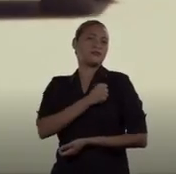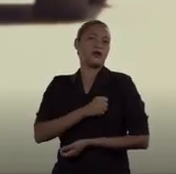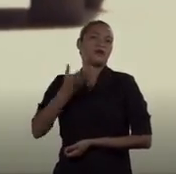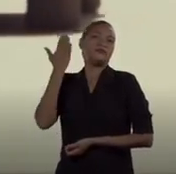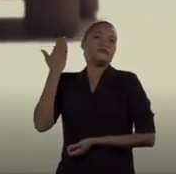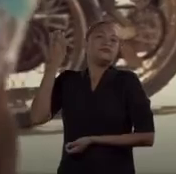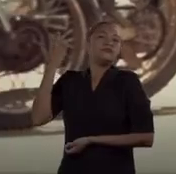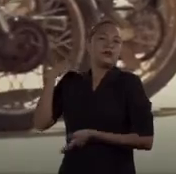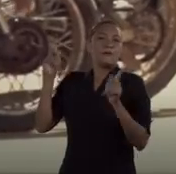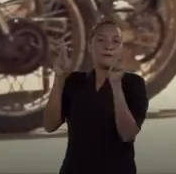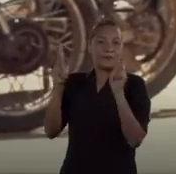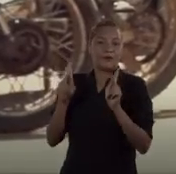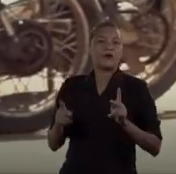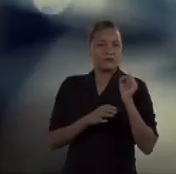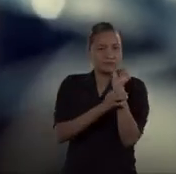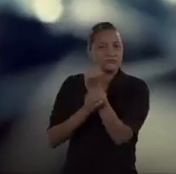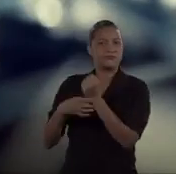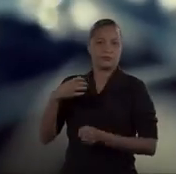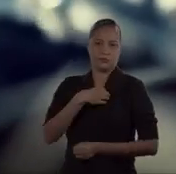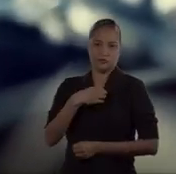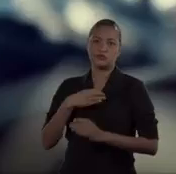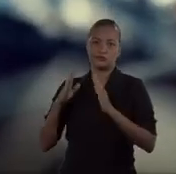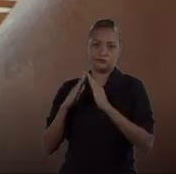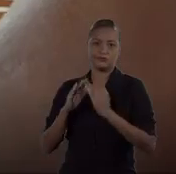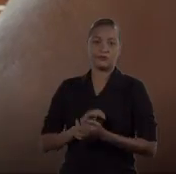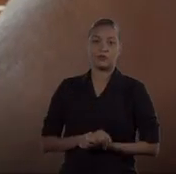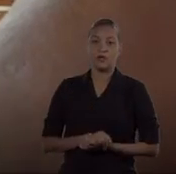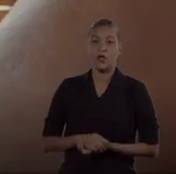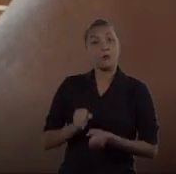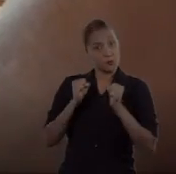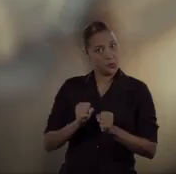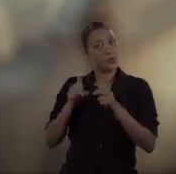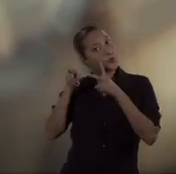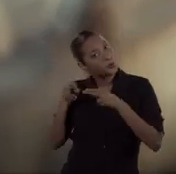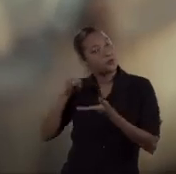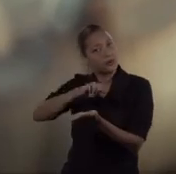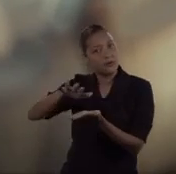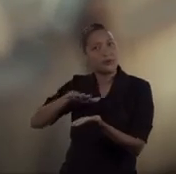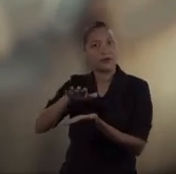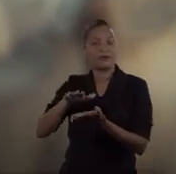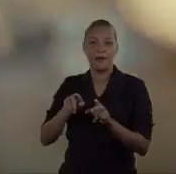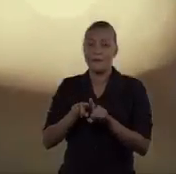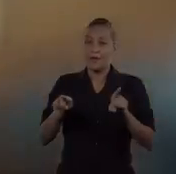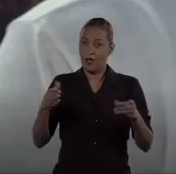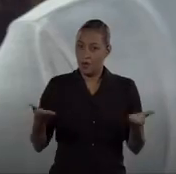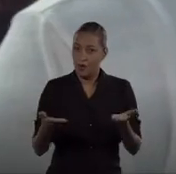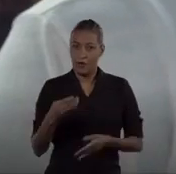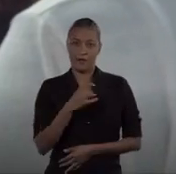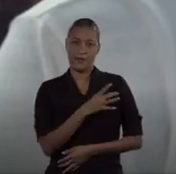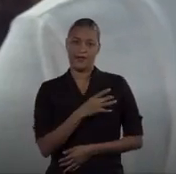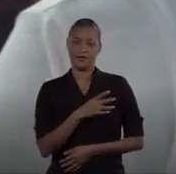saudades do tempo em que se sentiam seguros morando aqui. A gente dormia até na praça. Na verdade, a gente tinha com medo de sair.